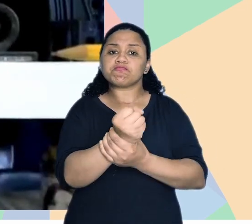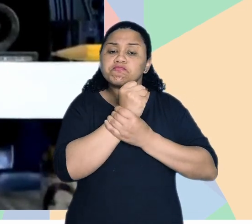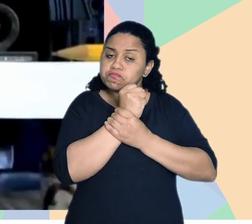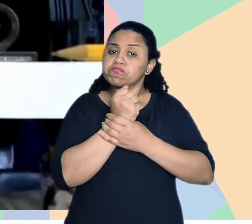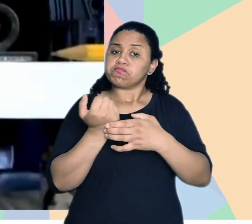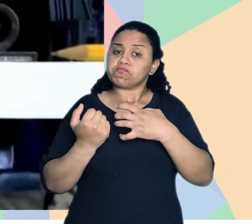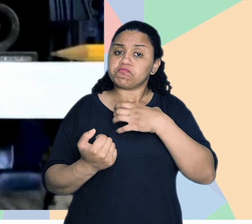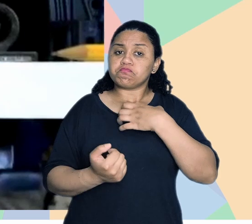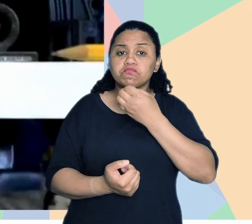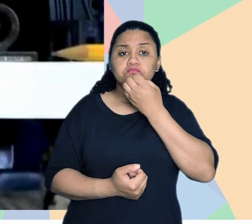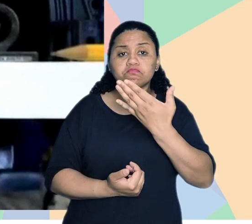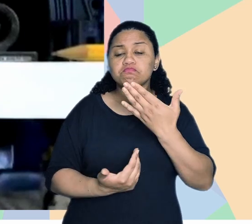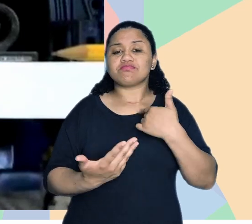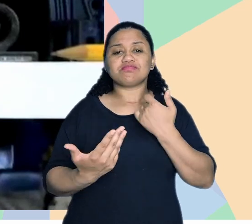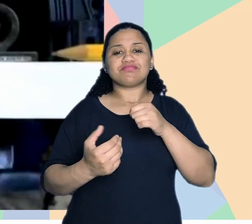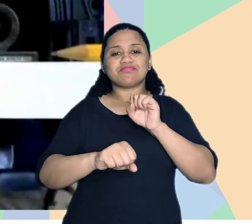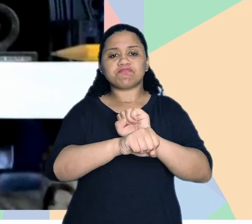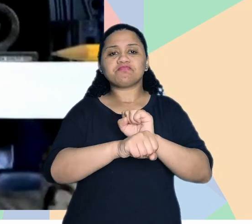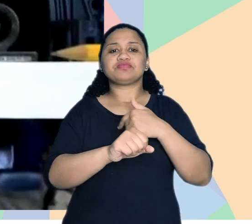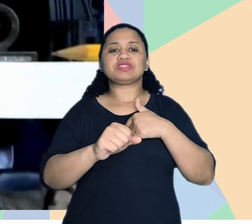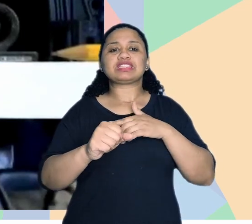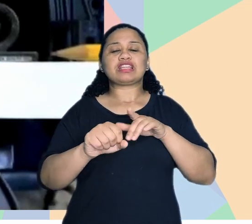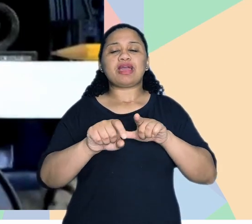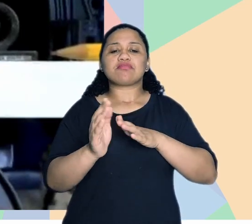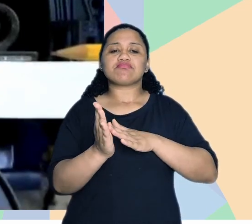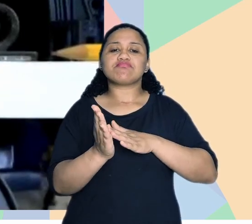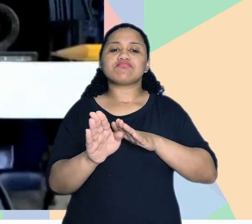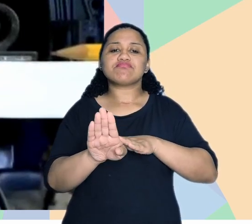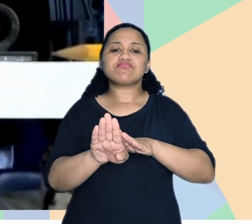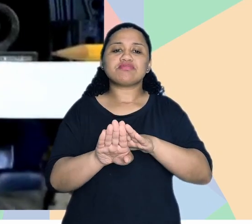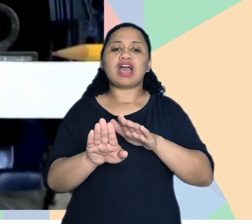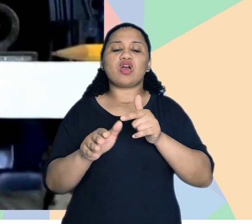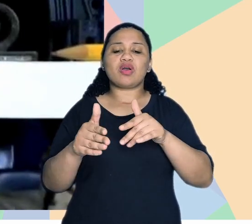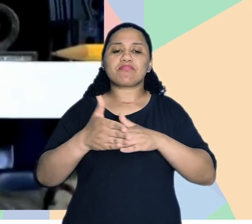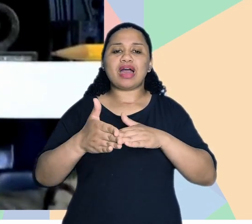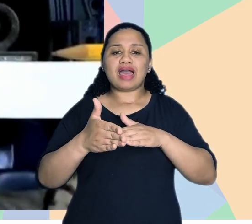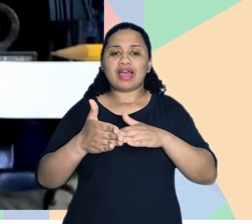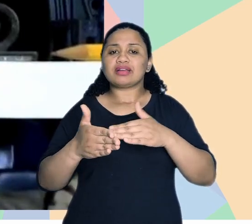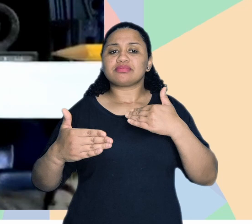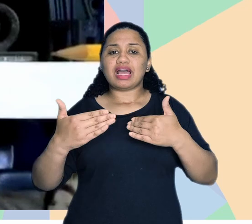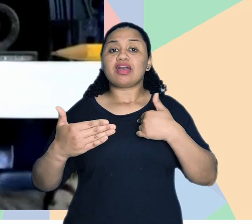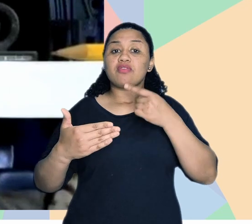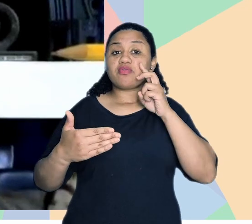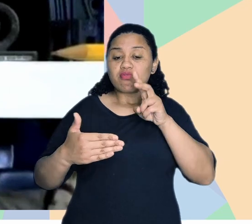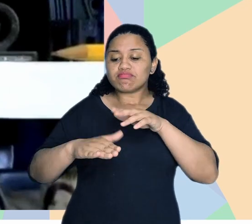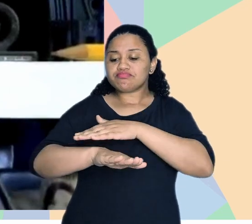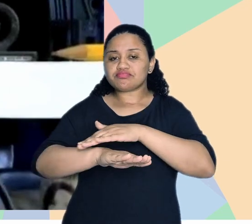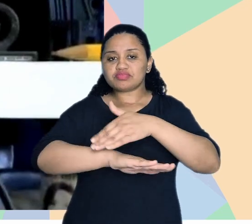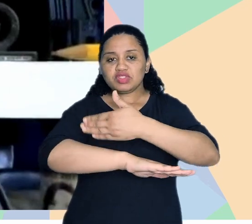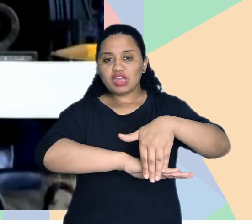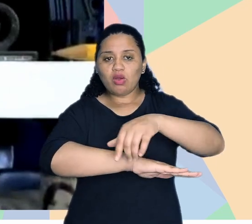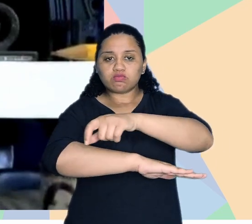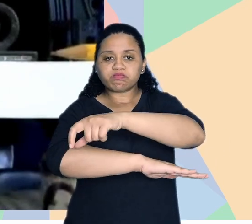confortável, né? Sem interrupções, livre de barreiras físicas. Que, muitas vezes, a gente vê isso nas calçadas